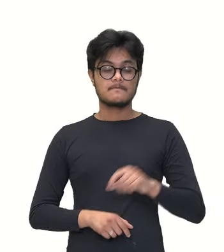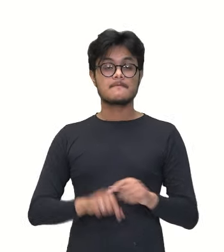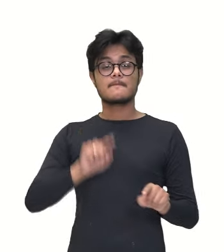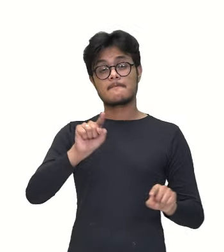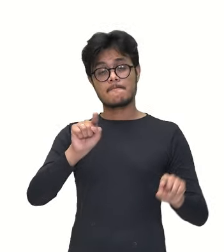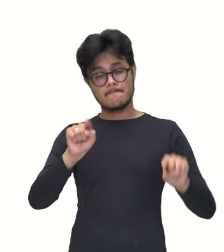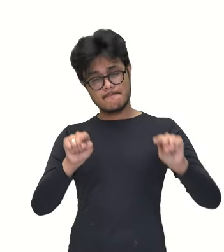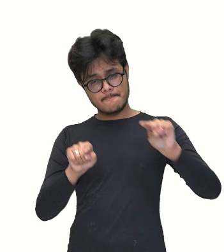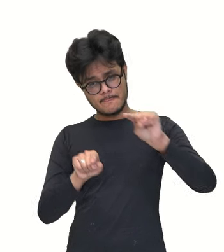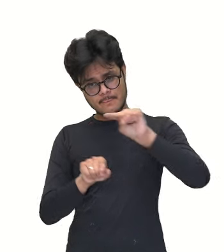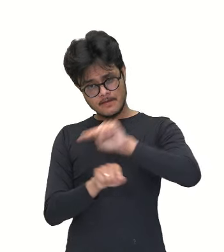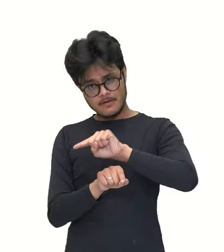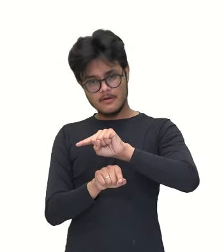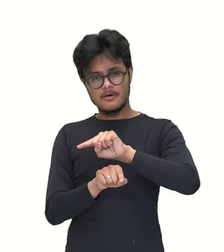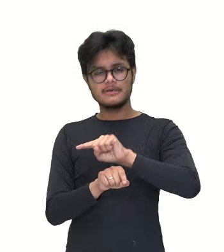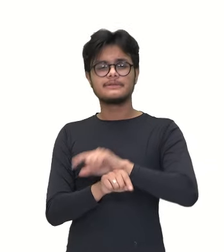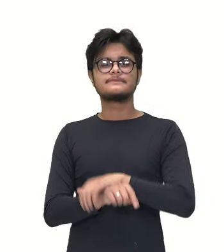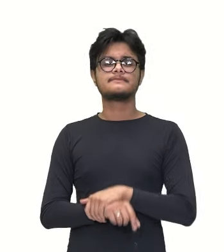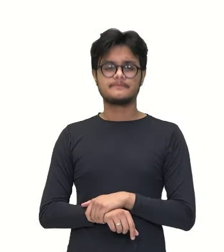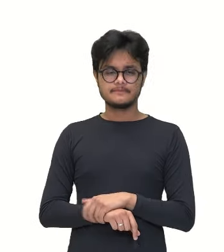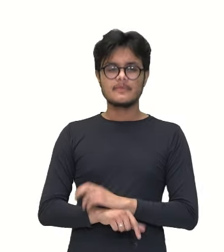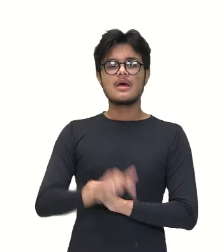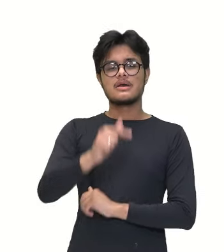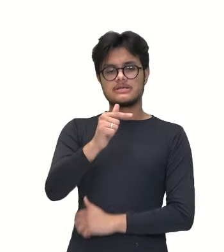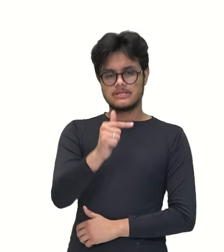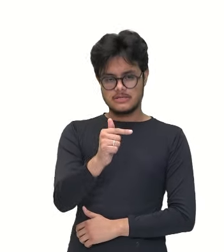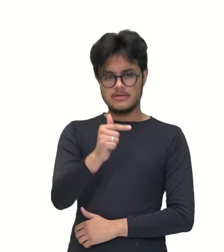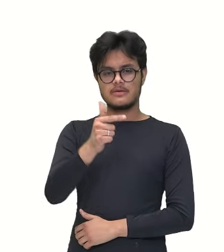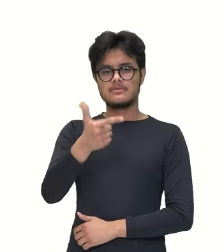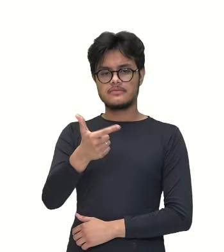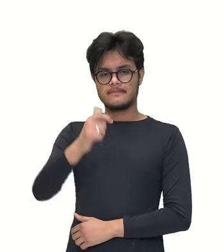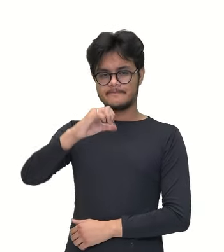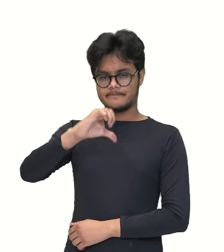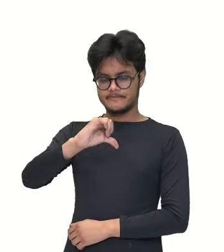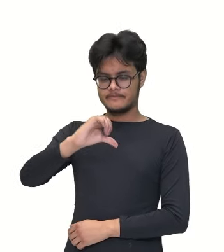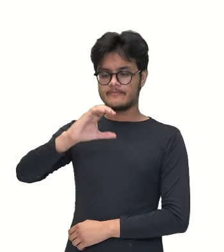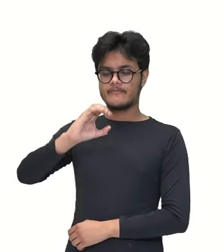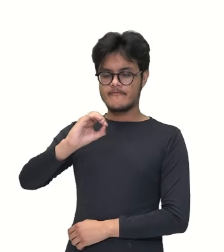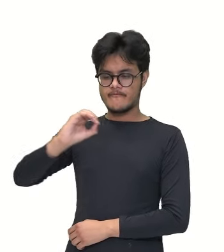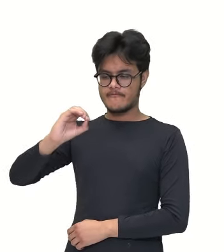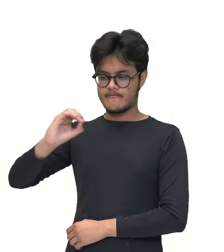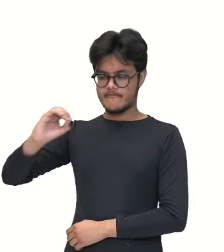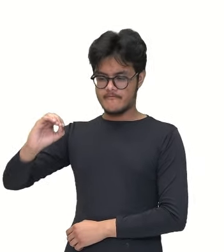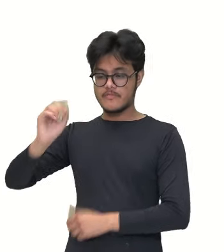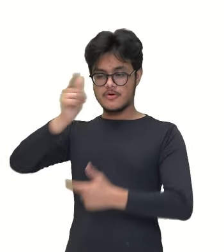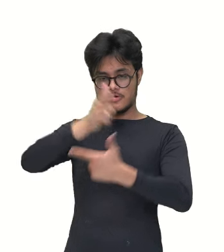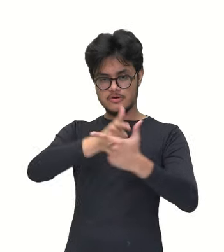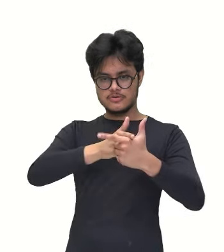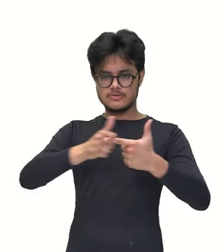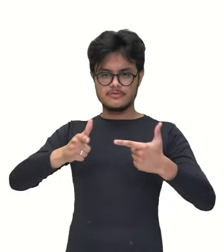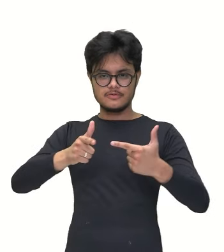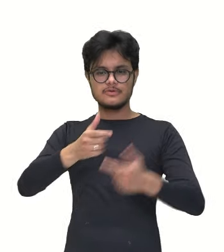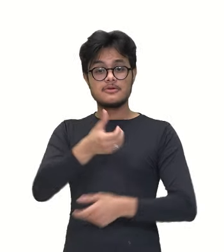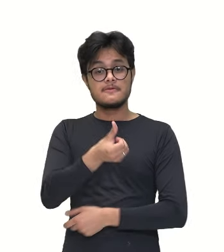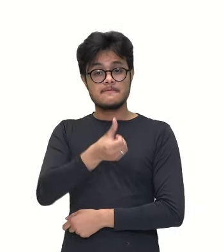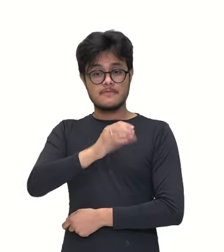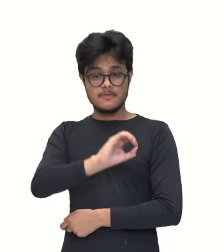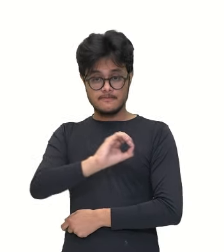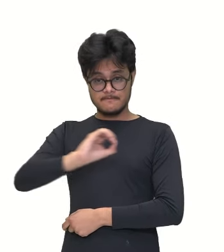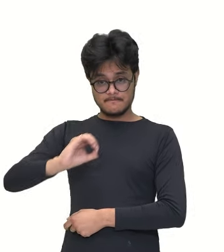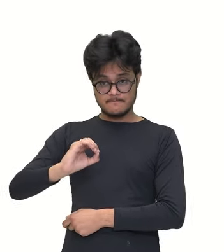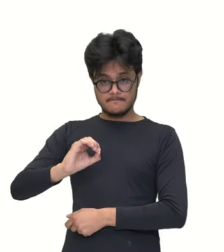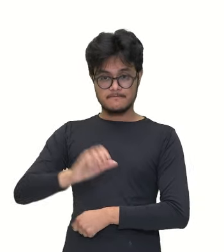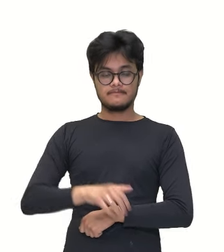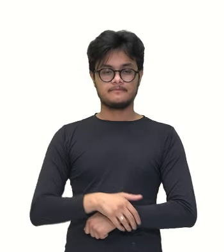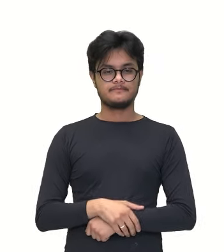quero saber. Eu isolo aqui, né? Isolar é deixar ele sozinho, né? Então, deixar ele aí antes da igualdade.